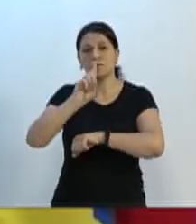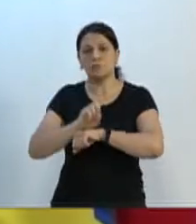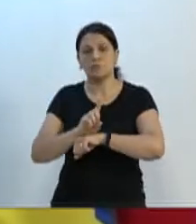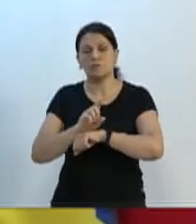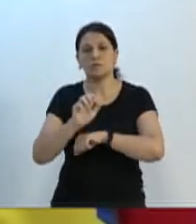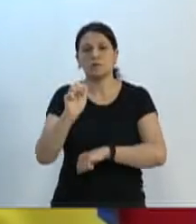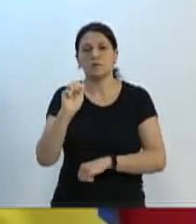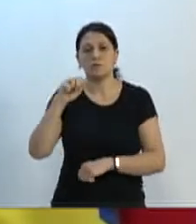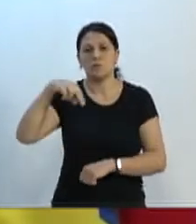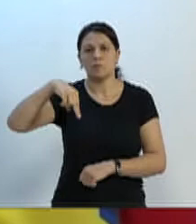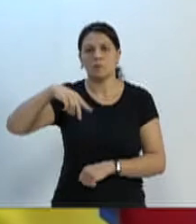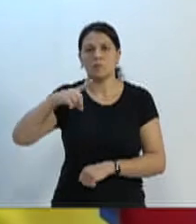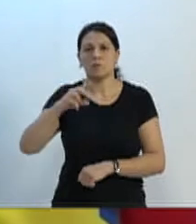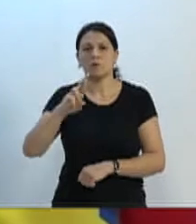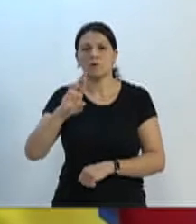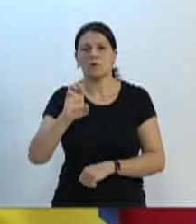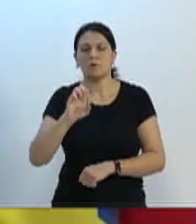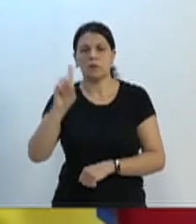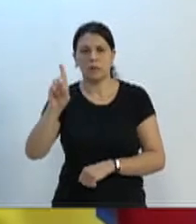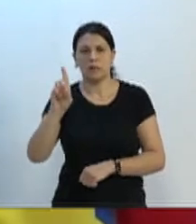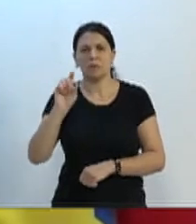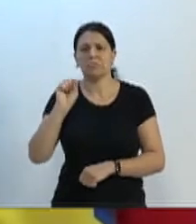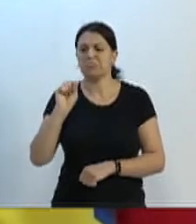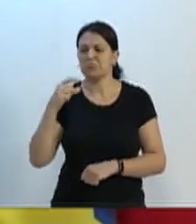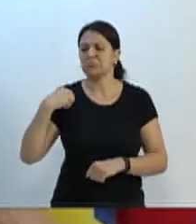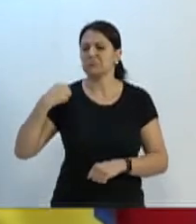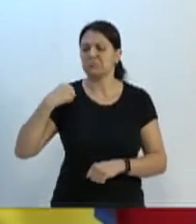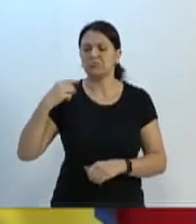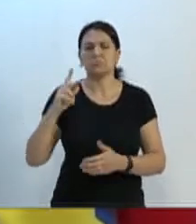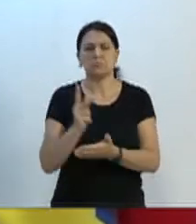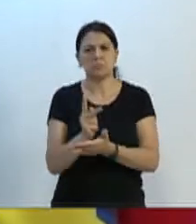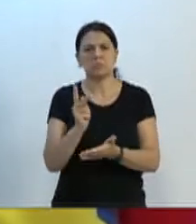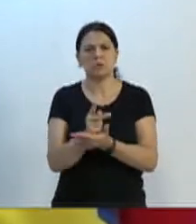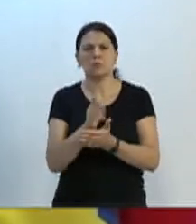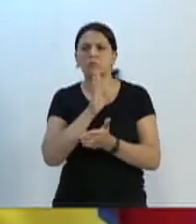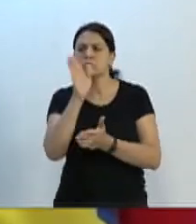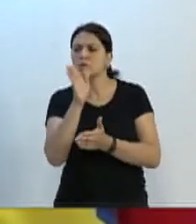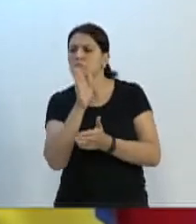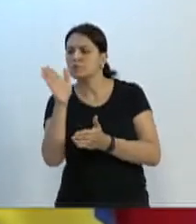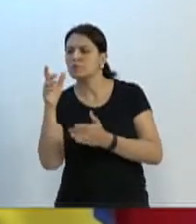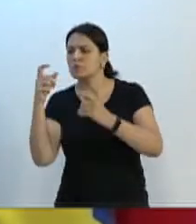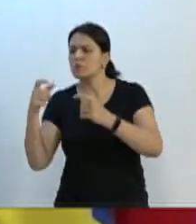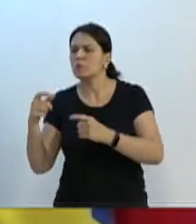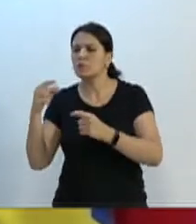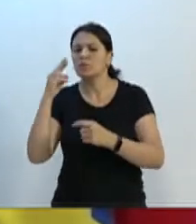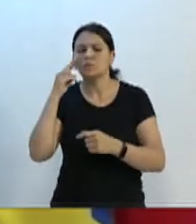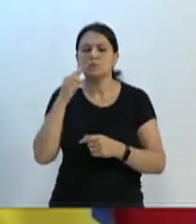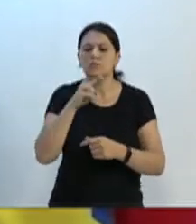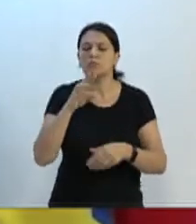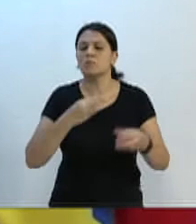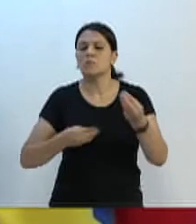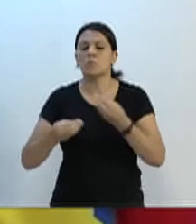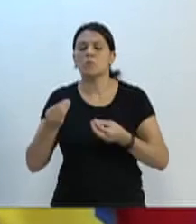André, que se colocou à disposição, fomos ver alguns lugares ali para melhorar